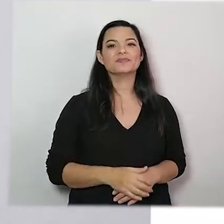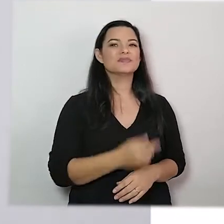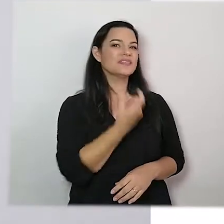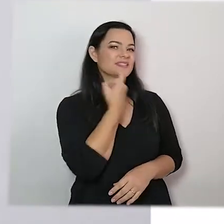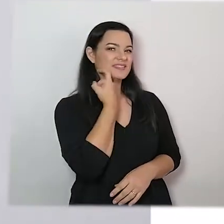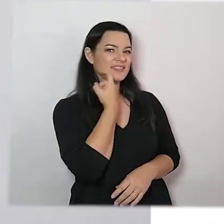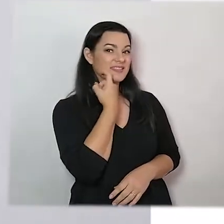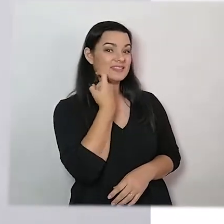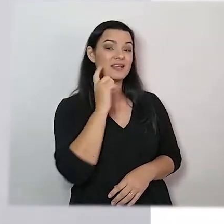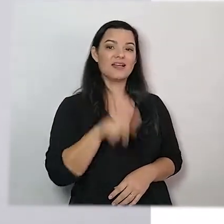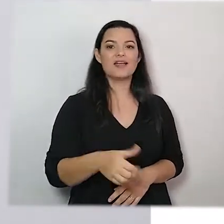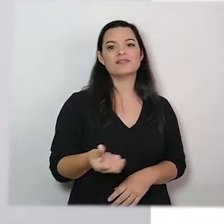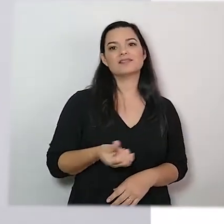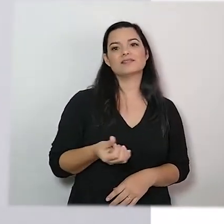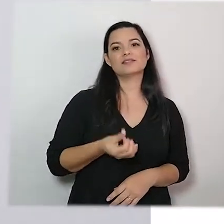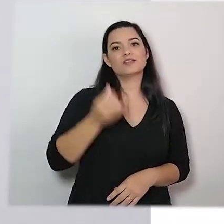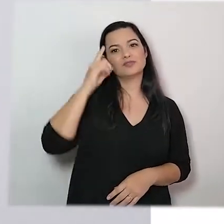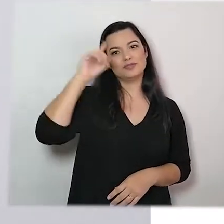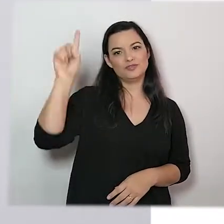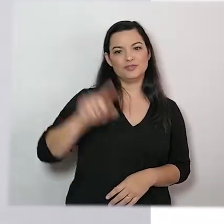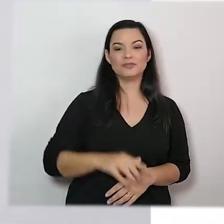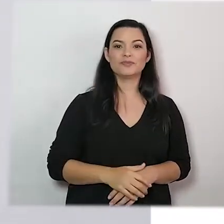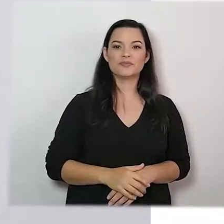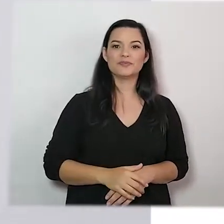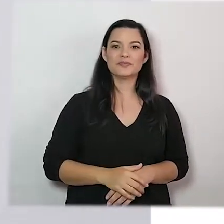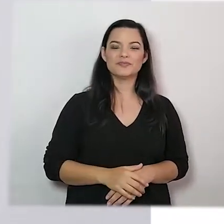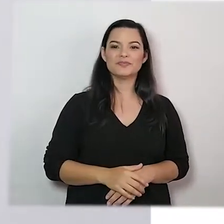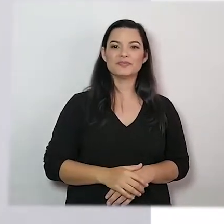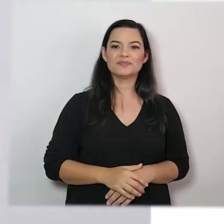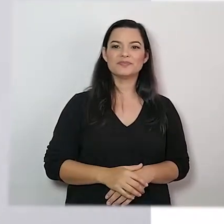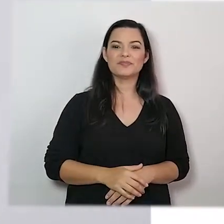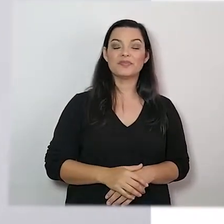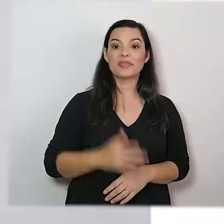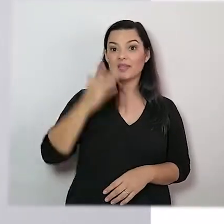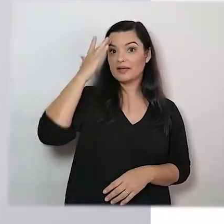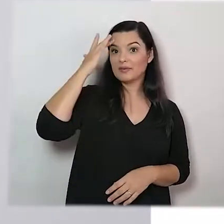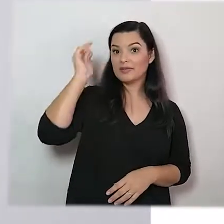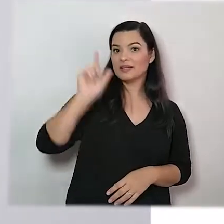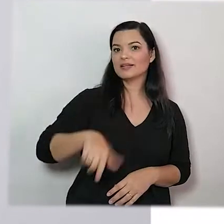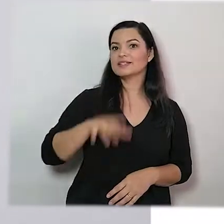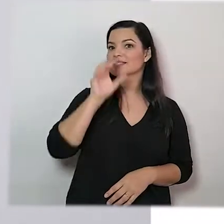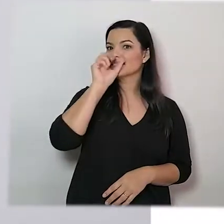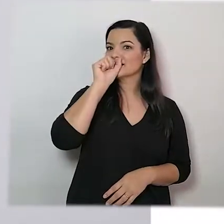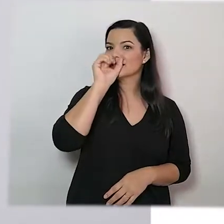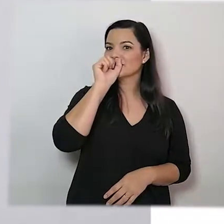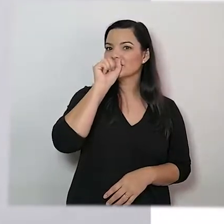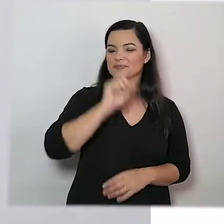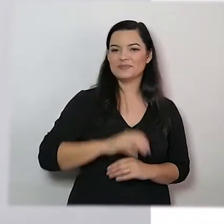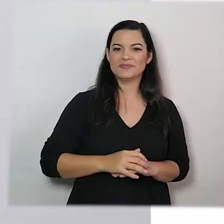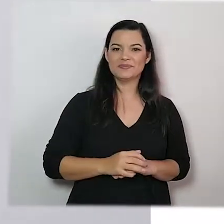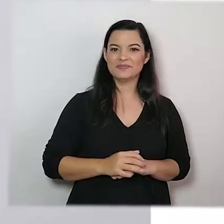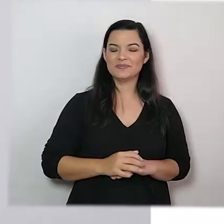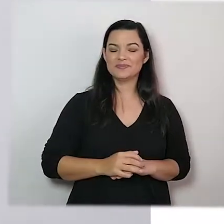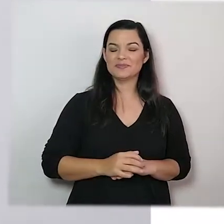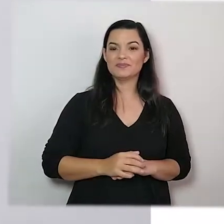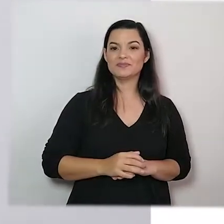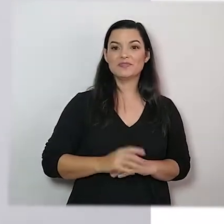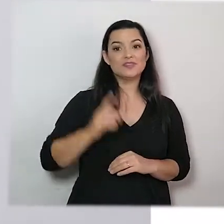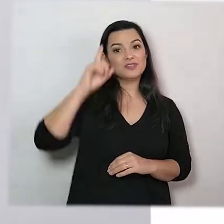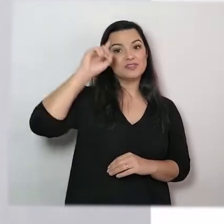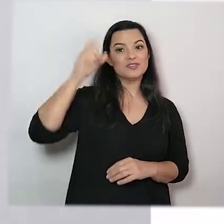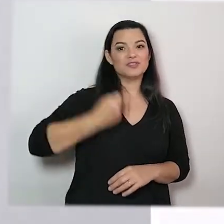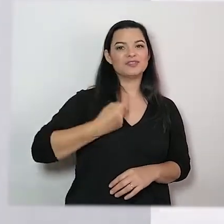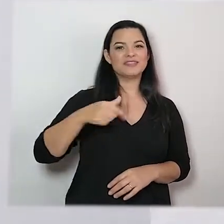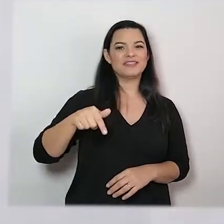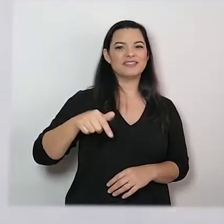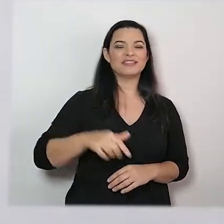sexta. Sexto dia da semana, sexta-feira. E amanhã será sábado, o sétimo dia